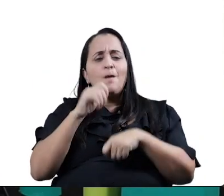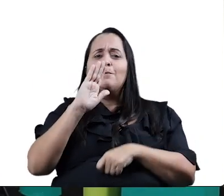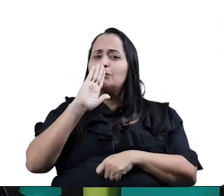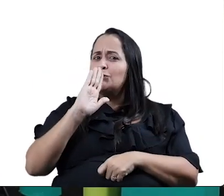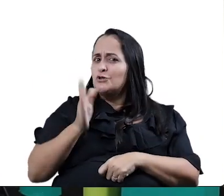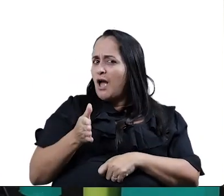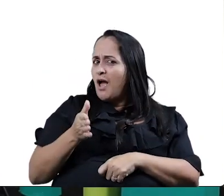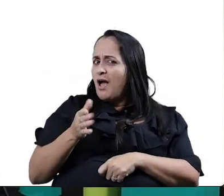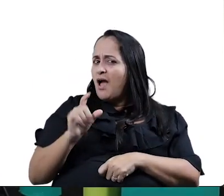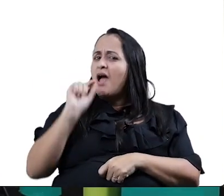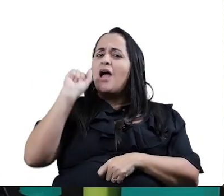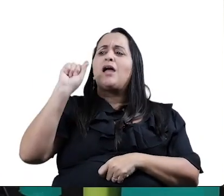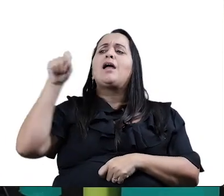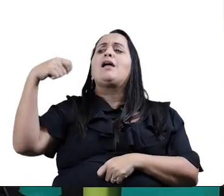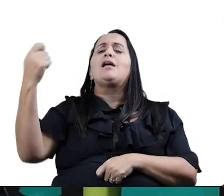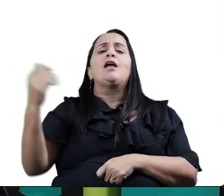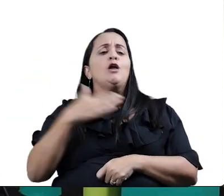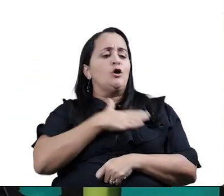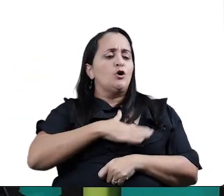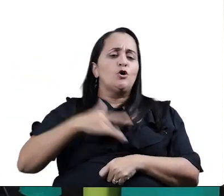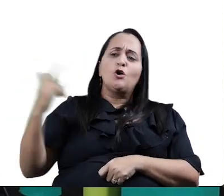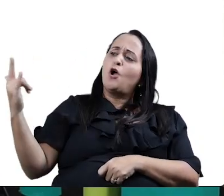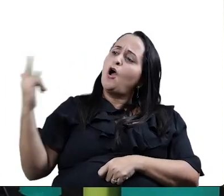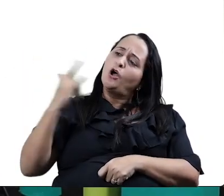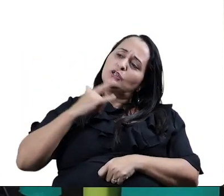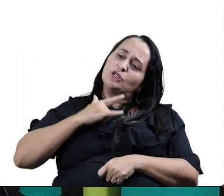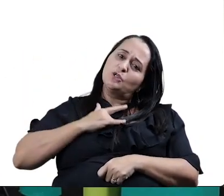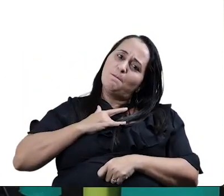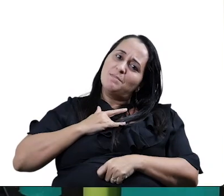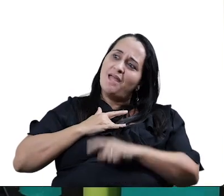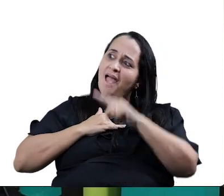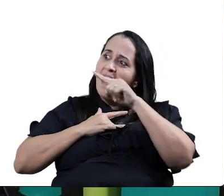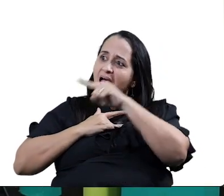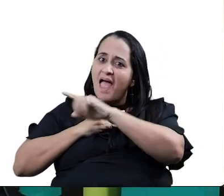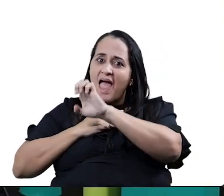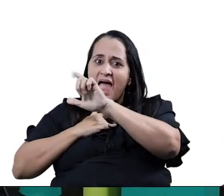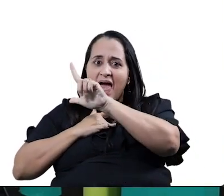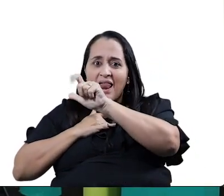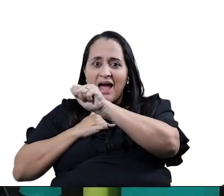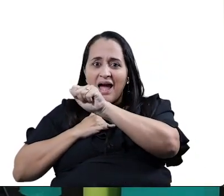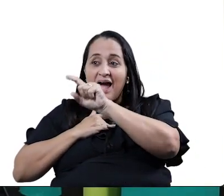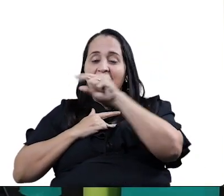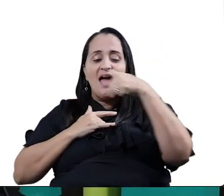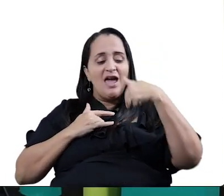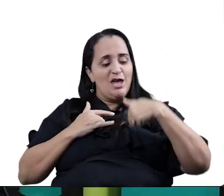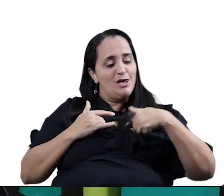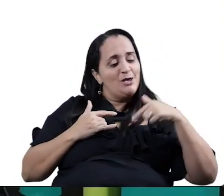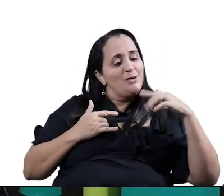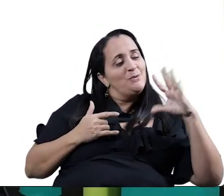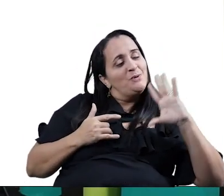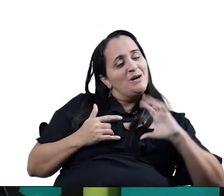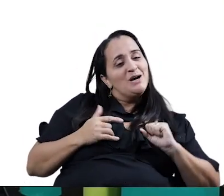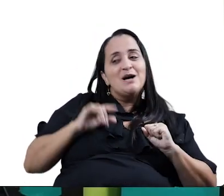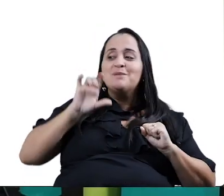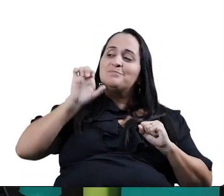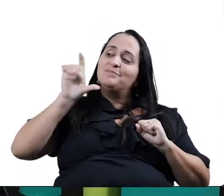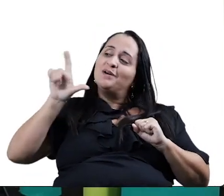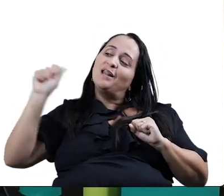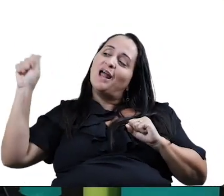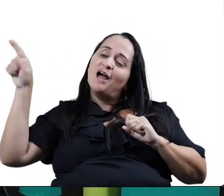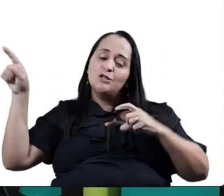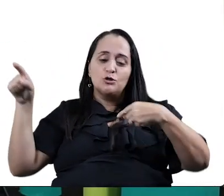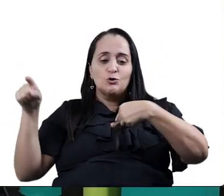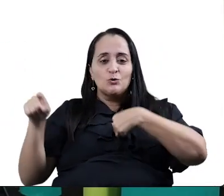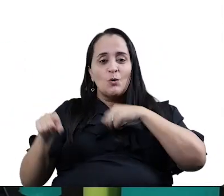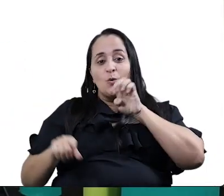Quem gosta de mim é ela. Quem gosta dela sou eu. Isso, te